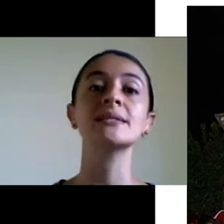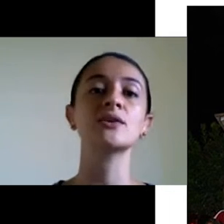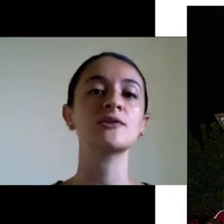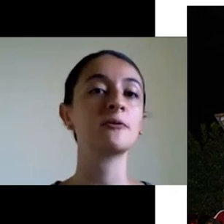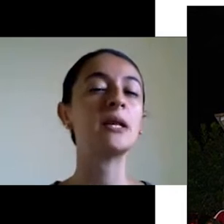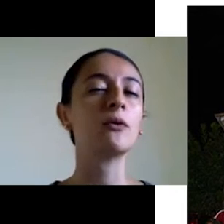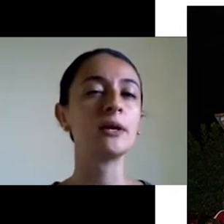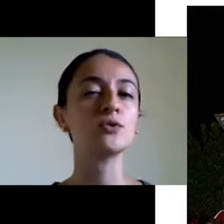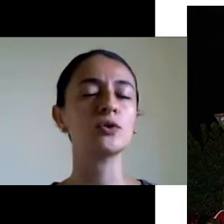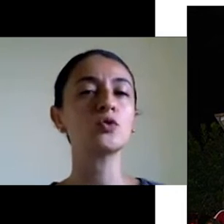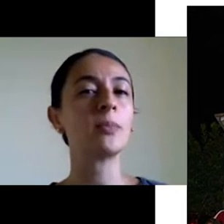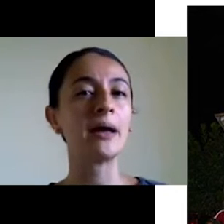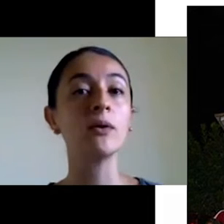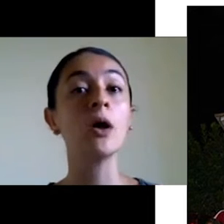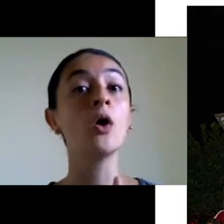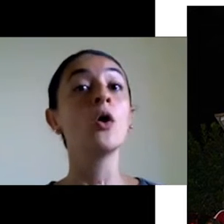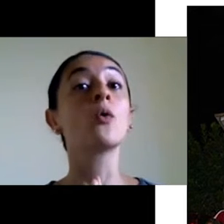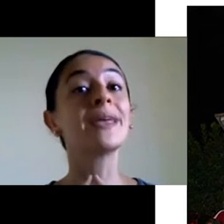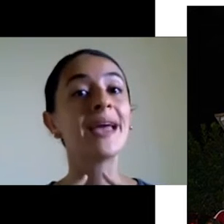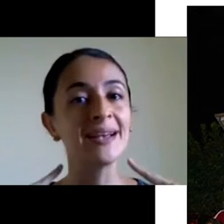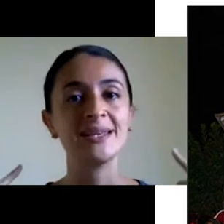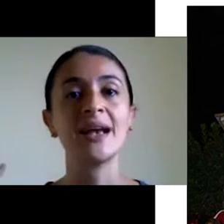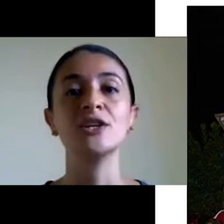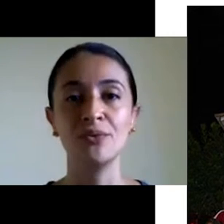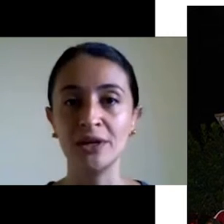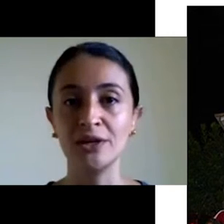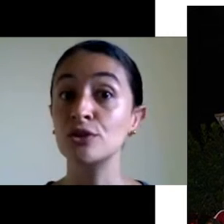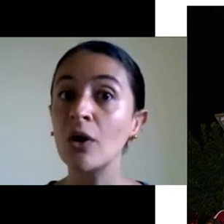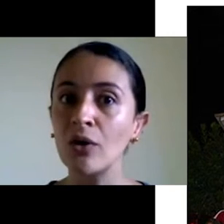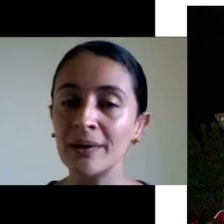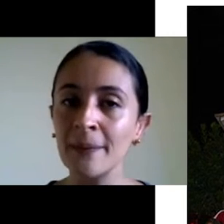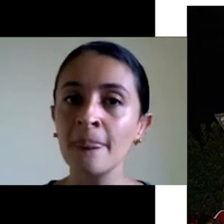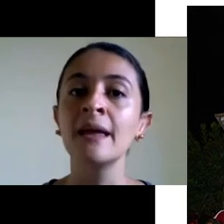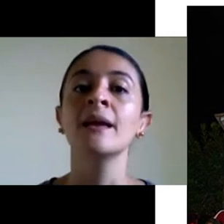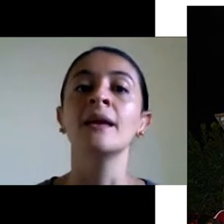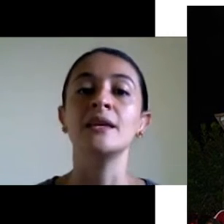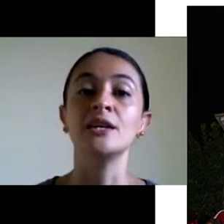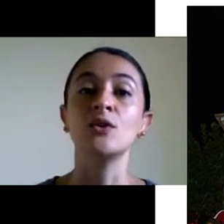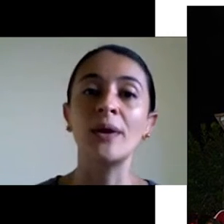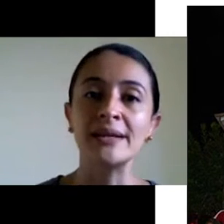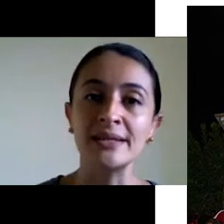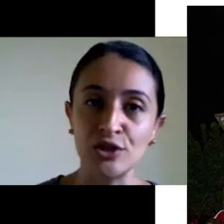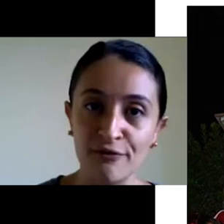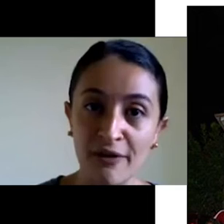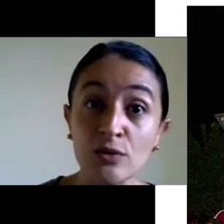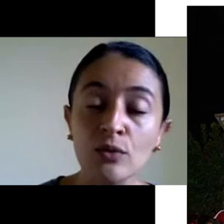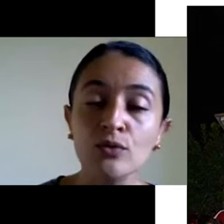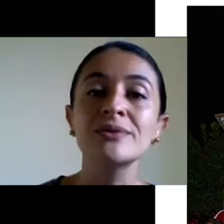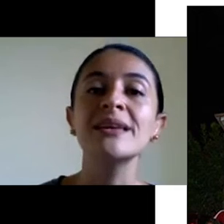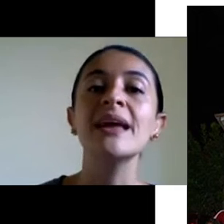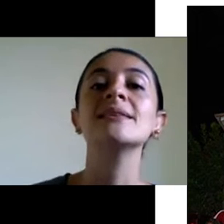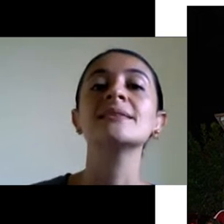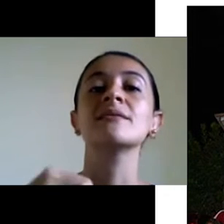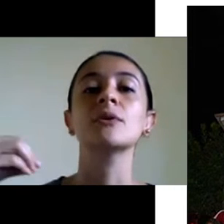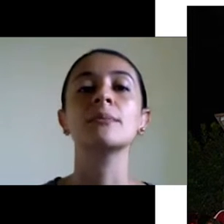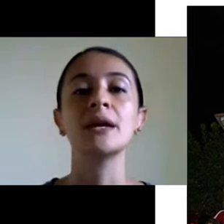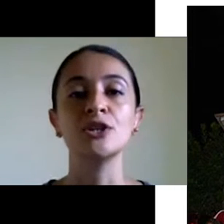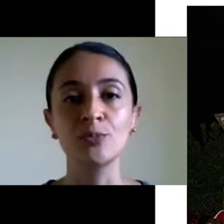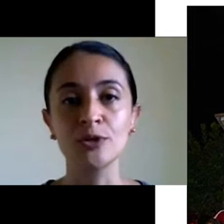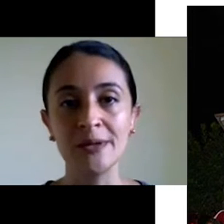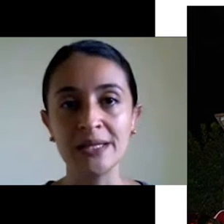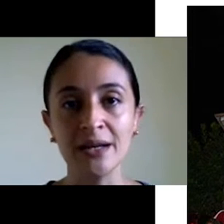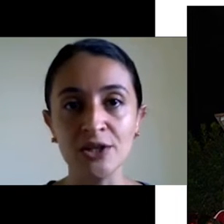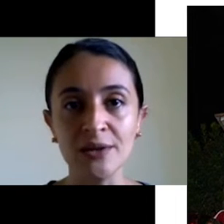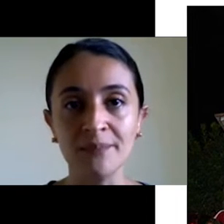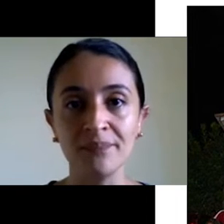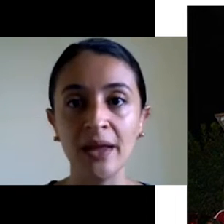já conhece a nossa família, conhece o nosso bairro. Conhece a região que a gente mora. E aí, com eles, a gente faz o consulto. E eles é que vão encaminhar